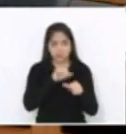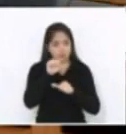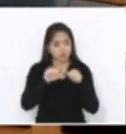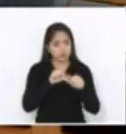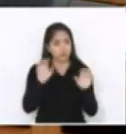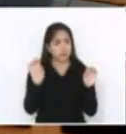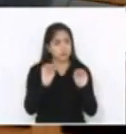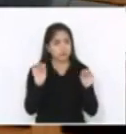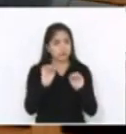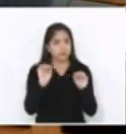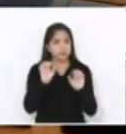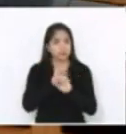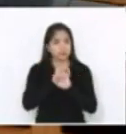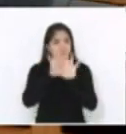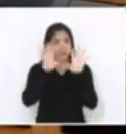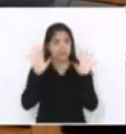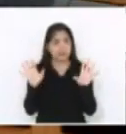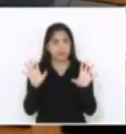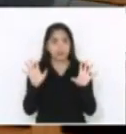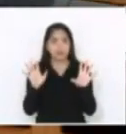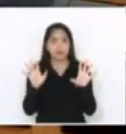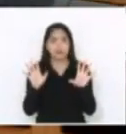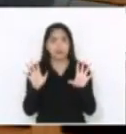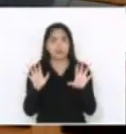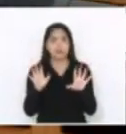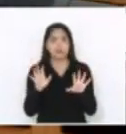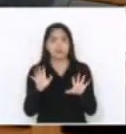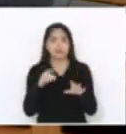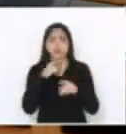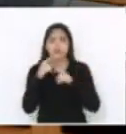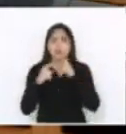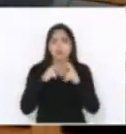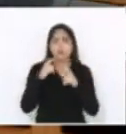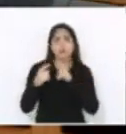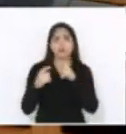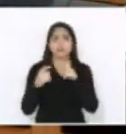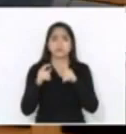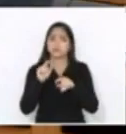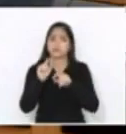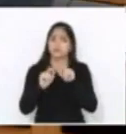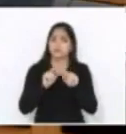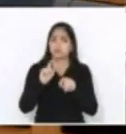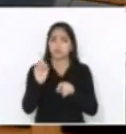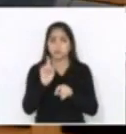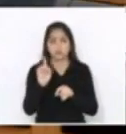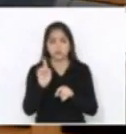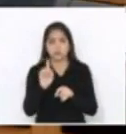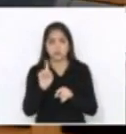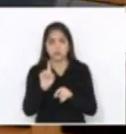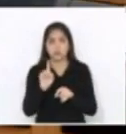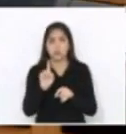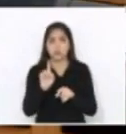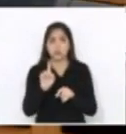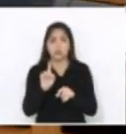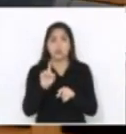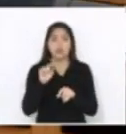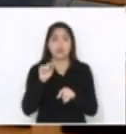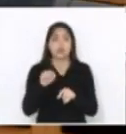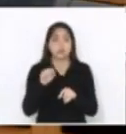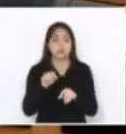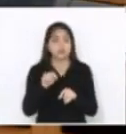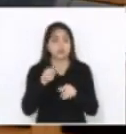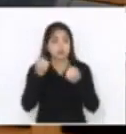bem claro, ninguém tenha dúvidas em relação a isso, Deputado Merizio. Nós estamos nos